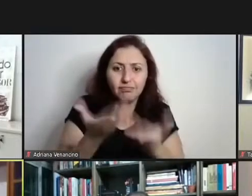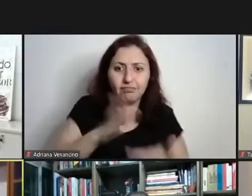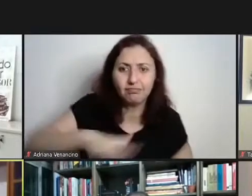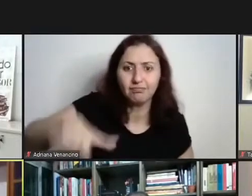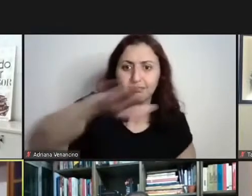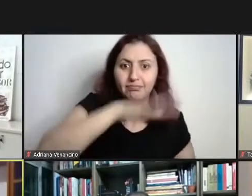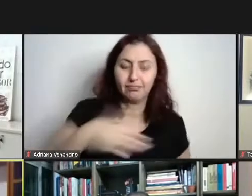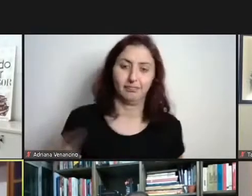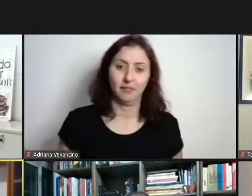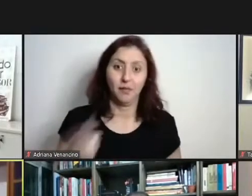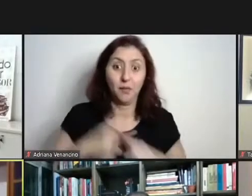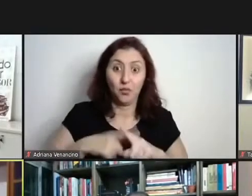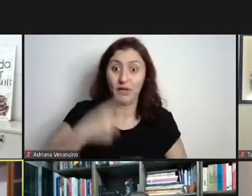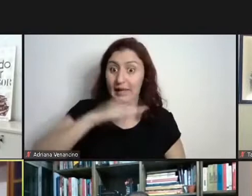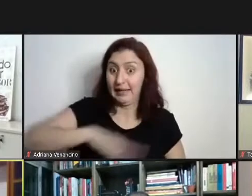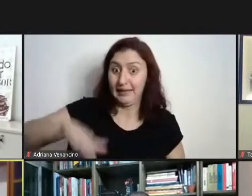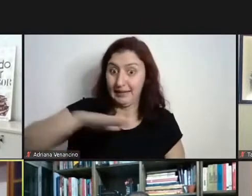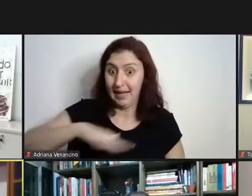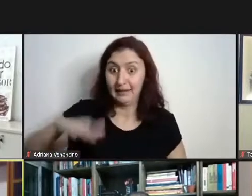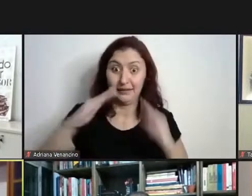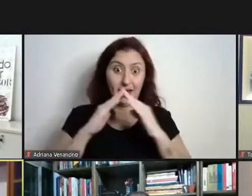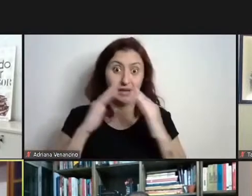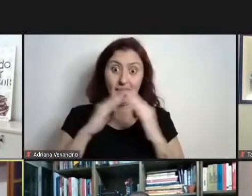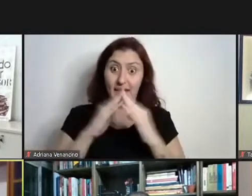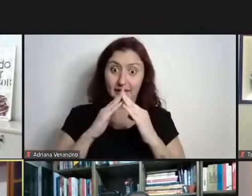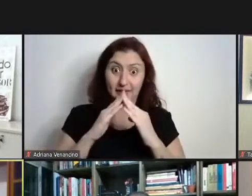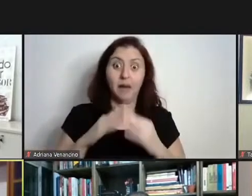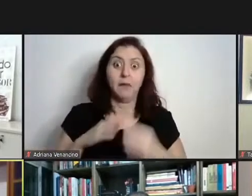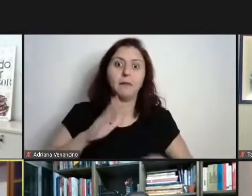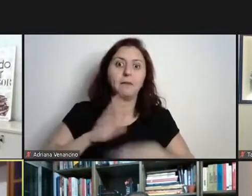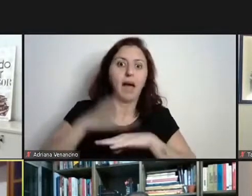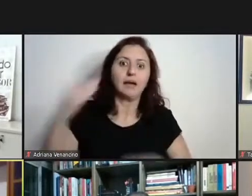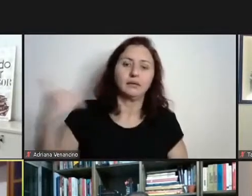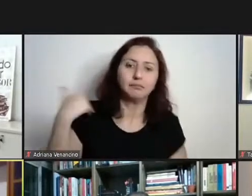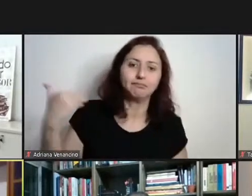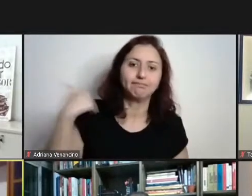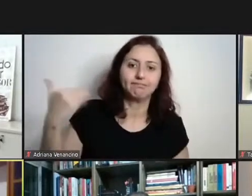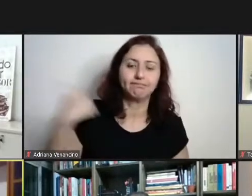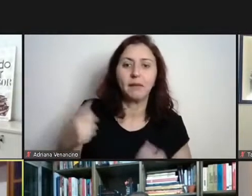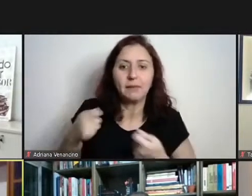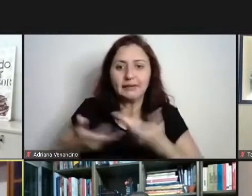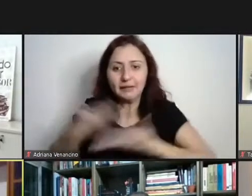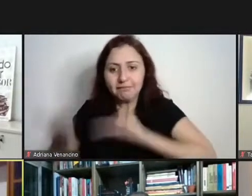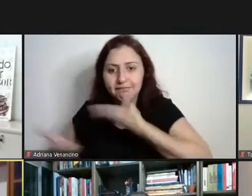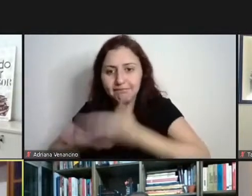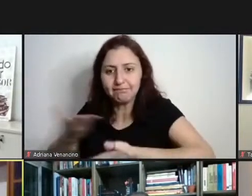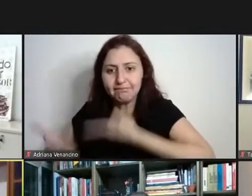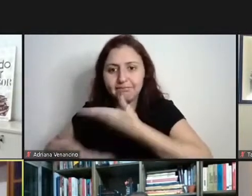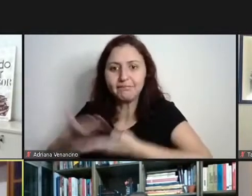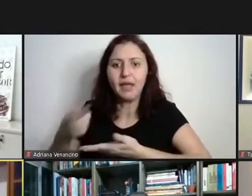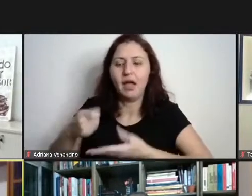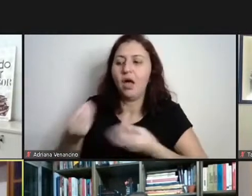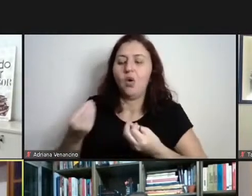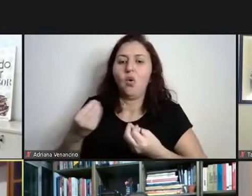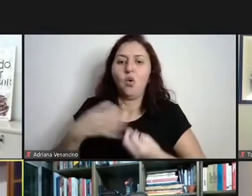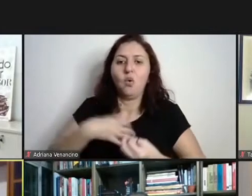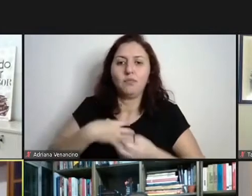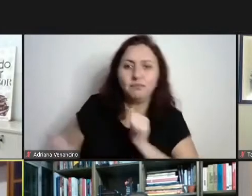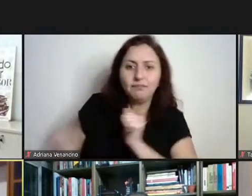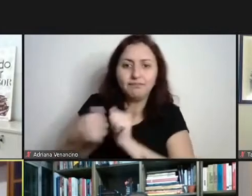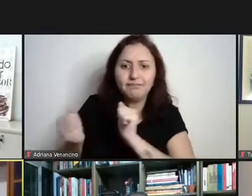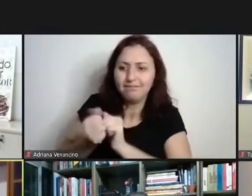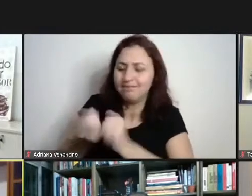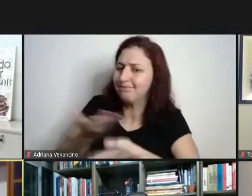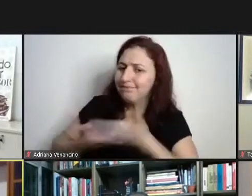criança em casa, por exemplo, ela exige muito mais, ela exige atenção, ela exige um envolvimento muito